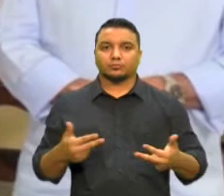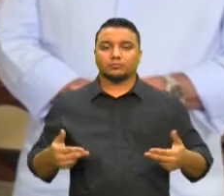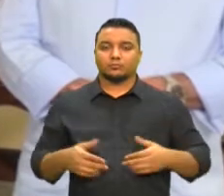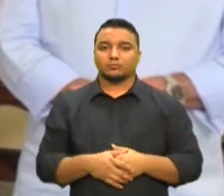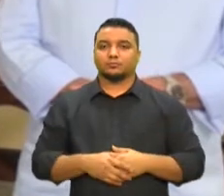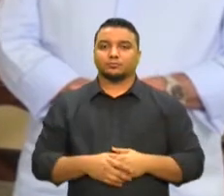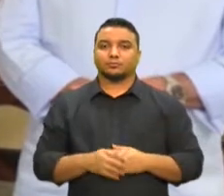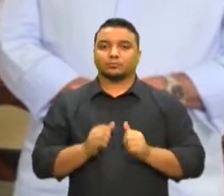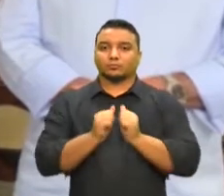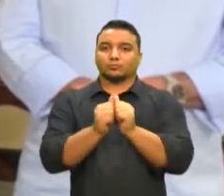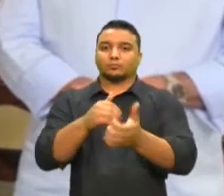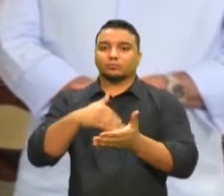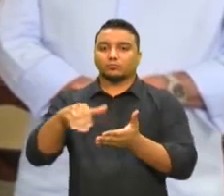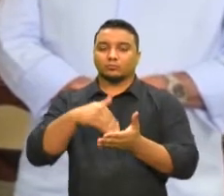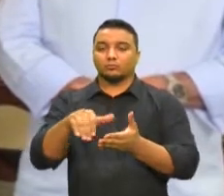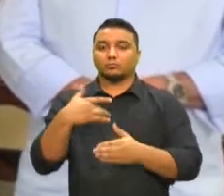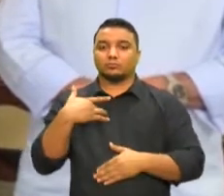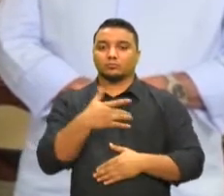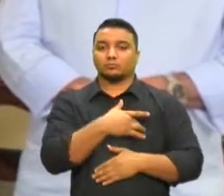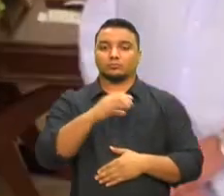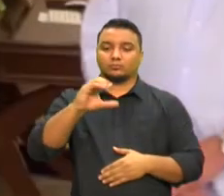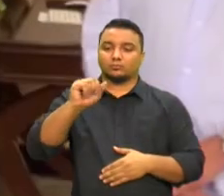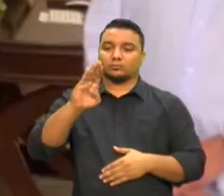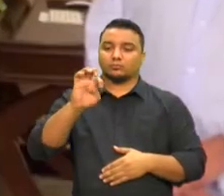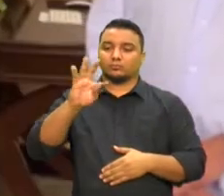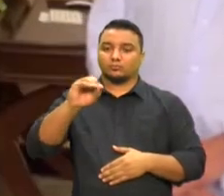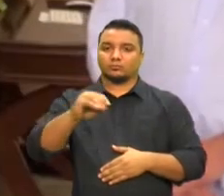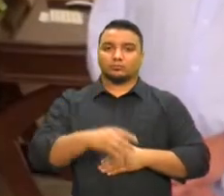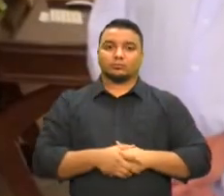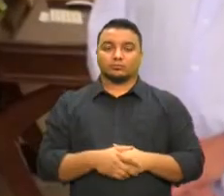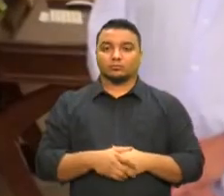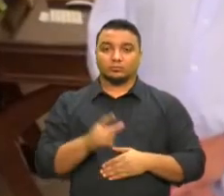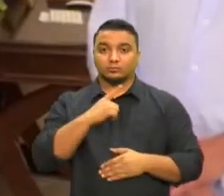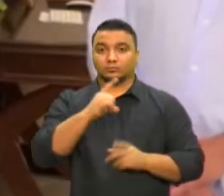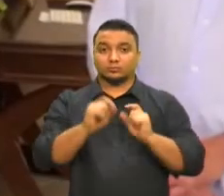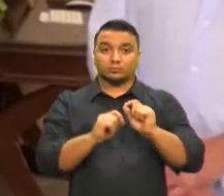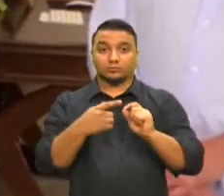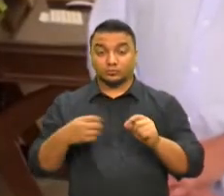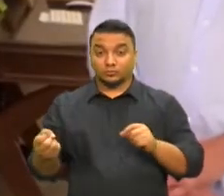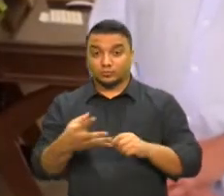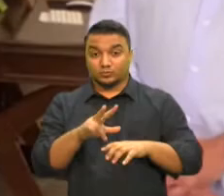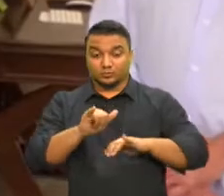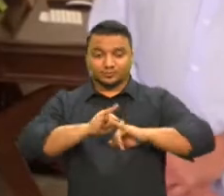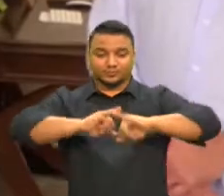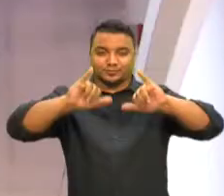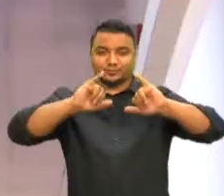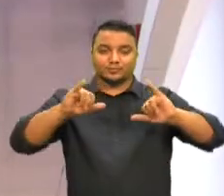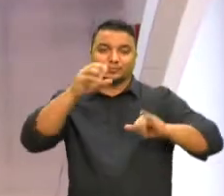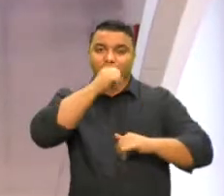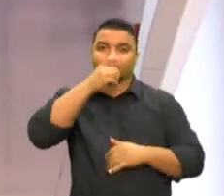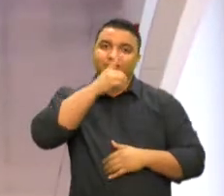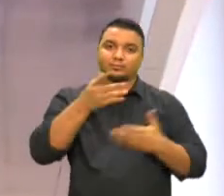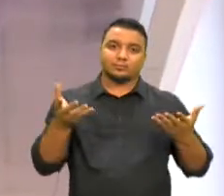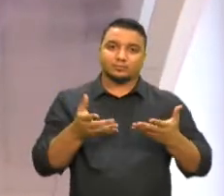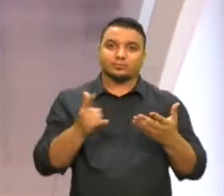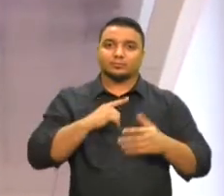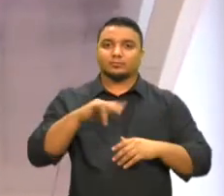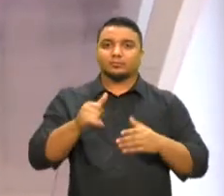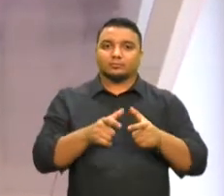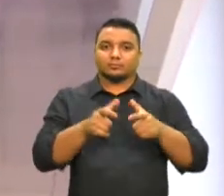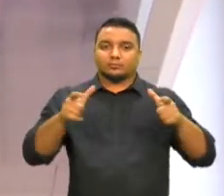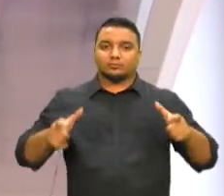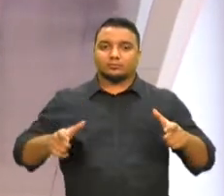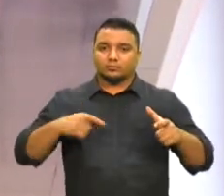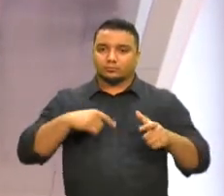ao lado do secretário de saúde do estado, doutor Cabeto. O novo decreto, que será publicado nesse final de semana, amplia o horário de